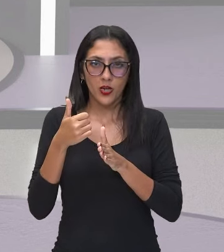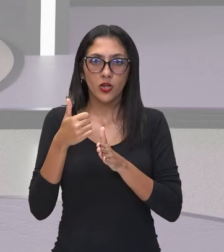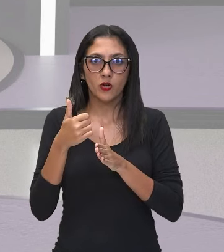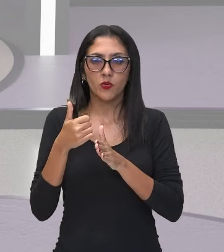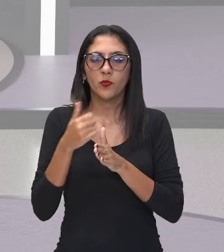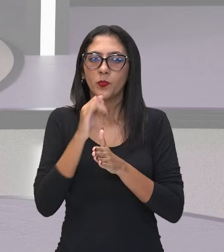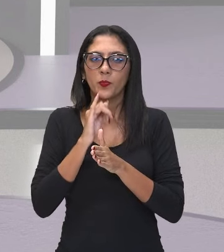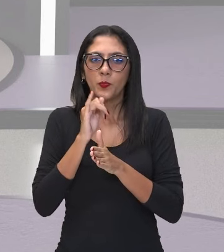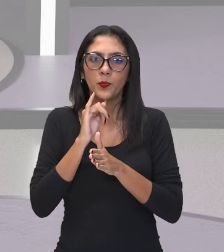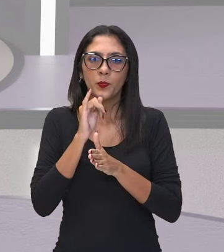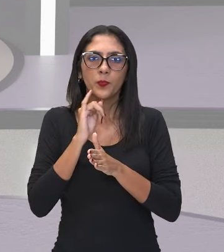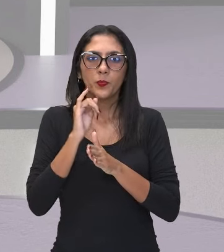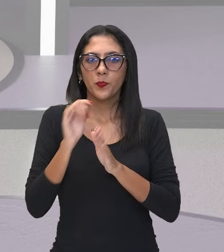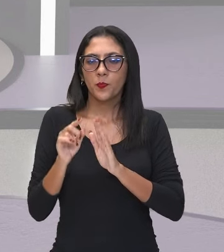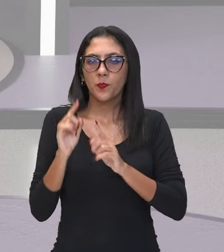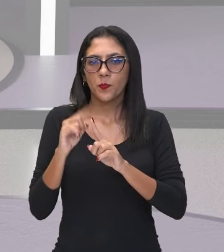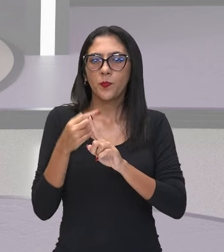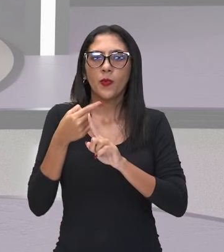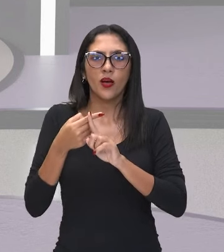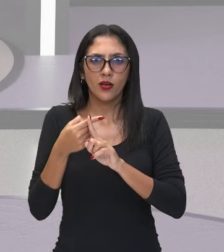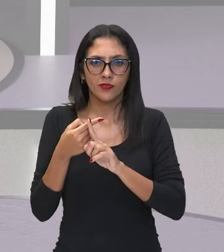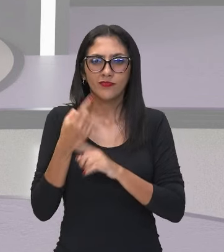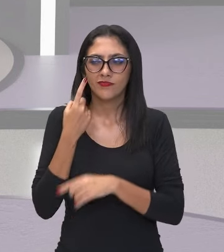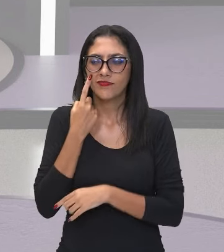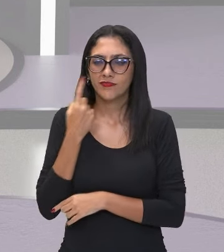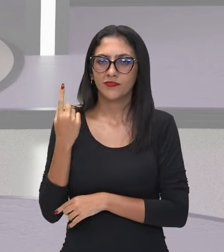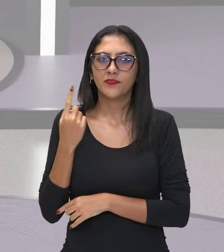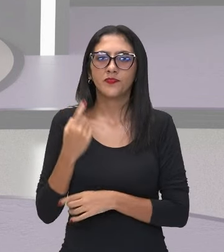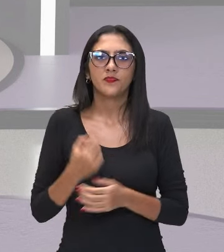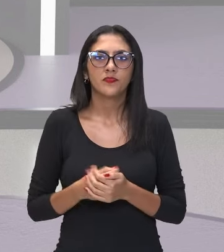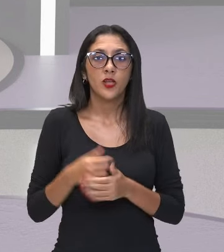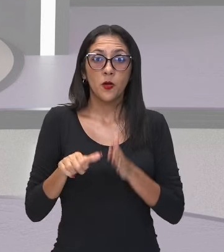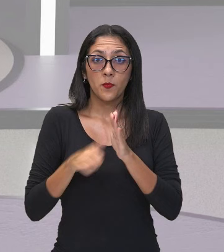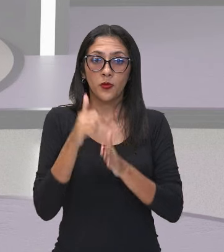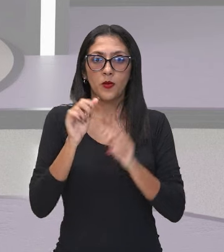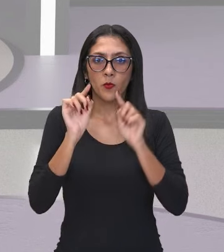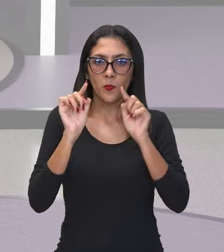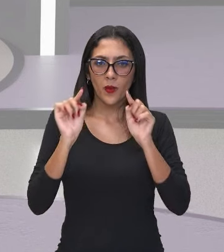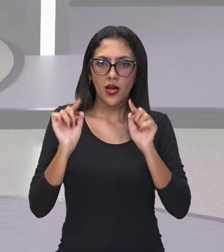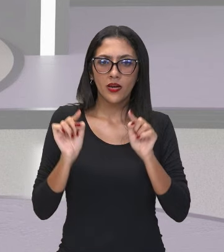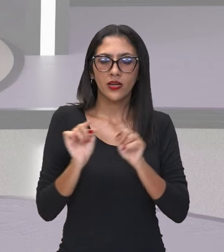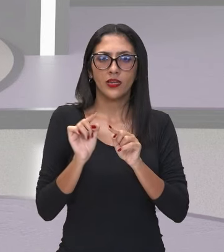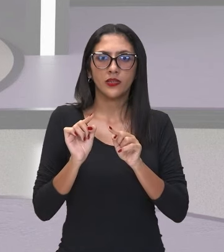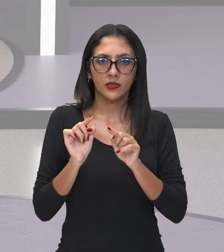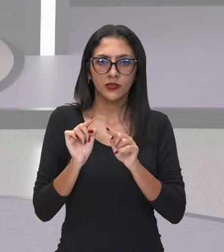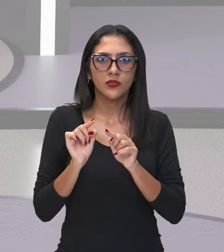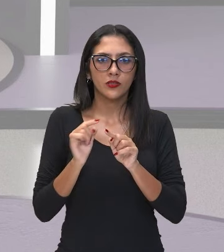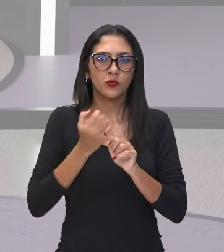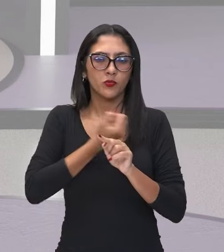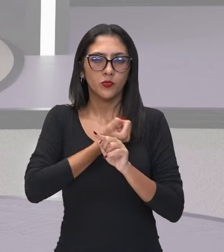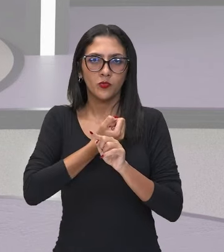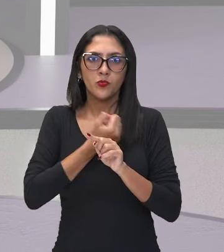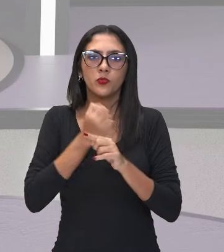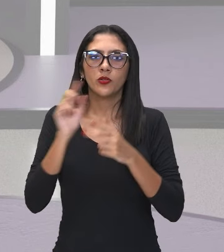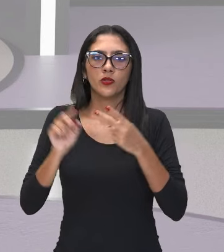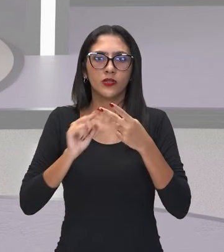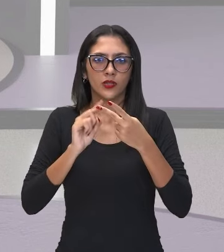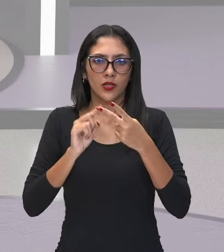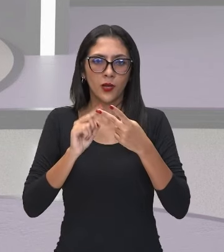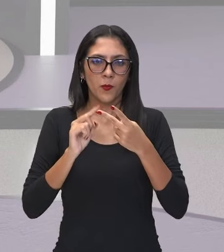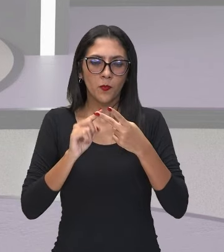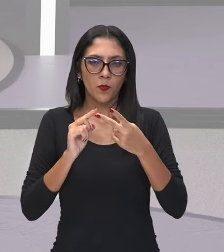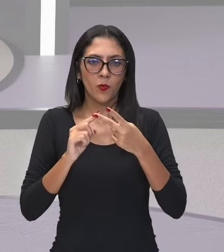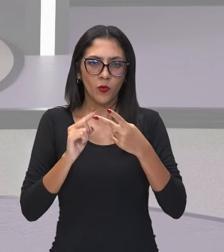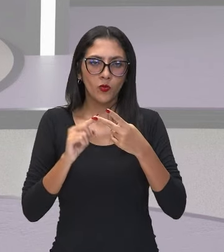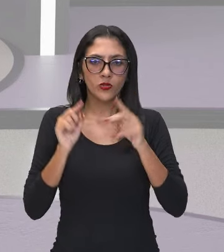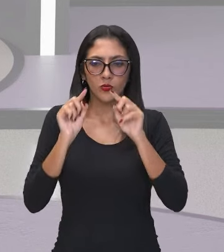Olhe aí para a expressão que está na sua tela. Primeiro vem o parêntese. Aí você já elimina. Depois vem o colchete. E